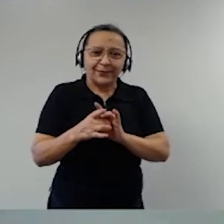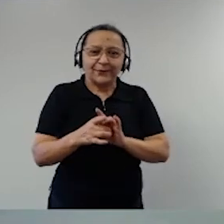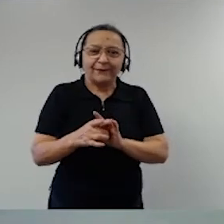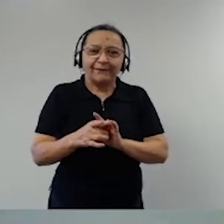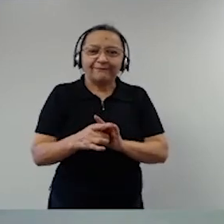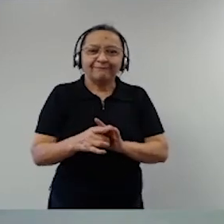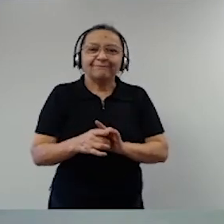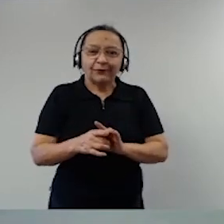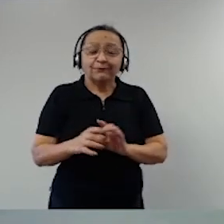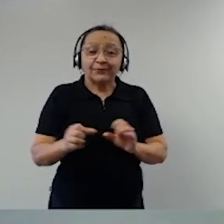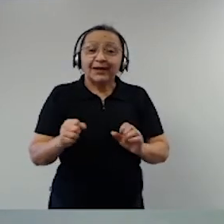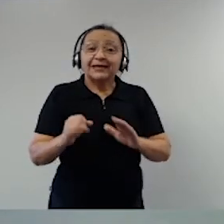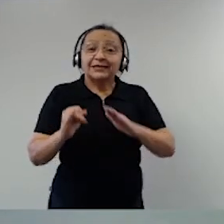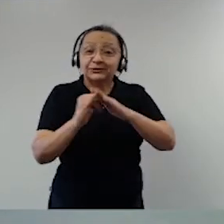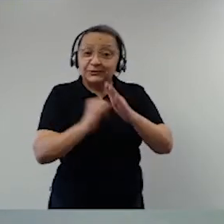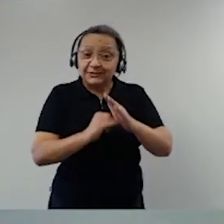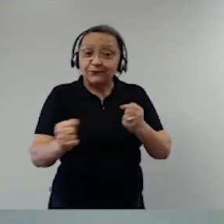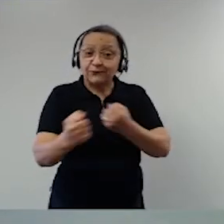é uma